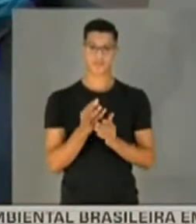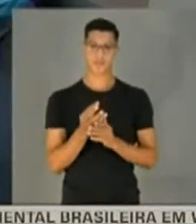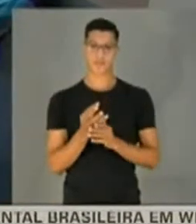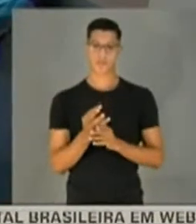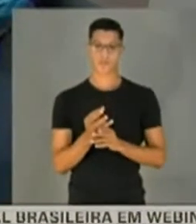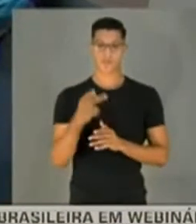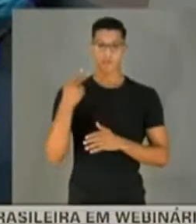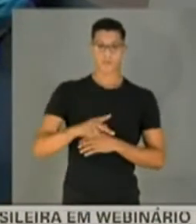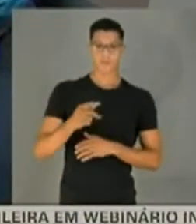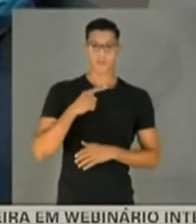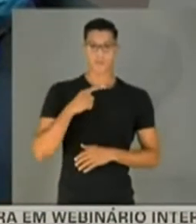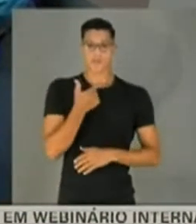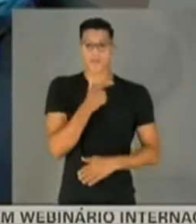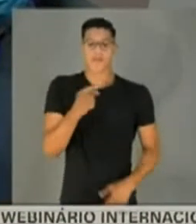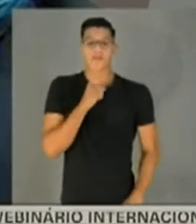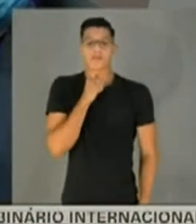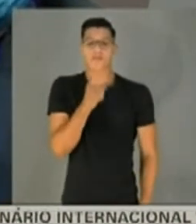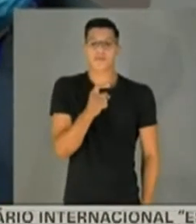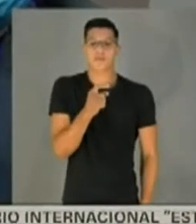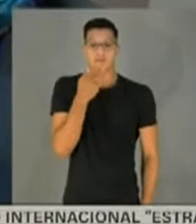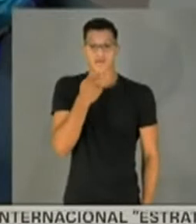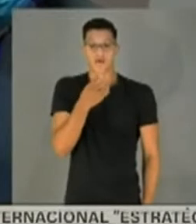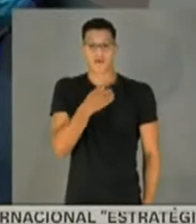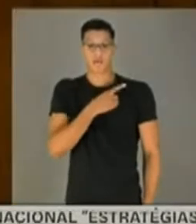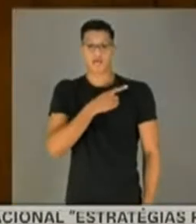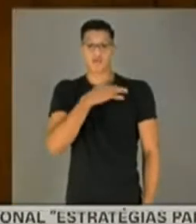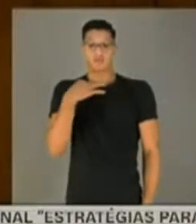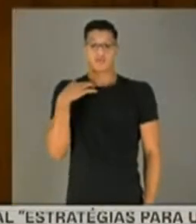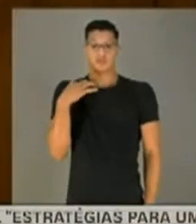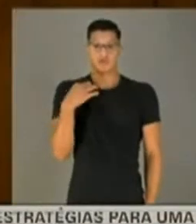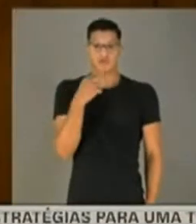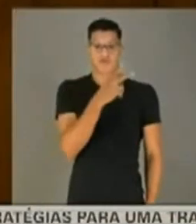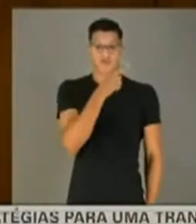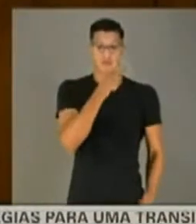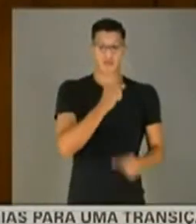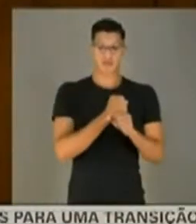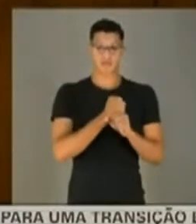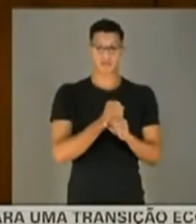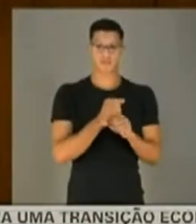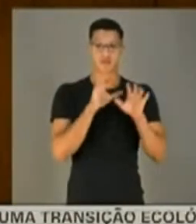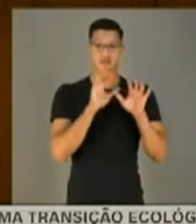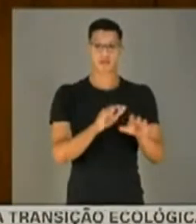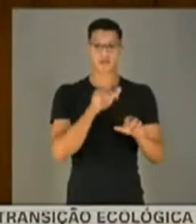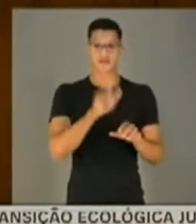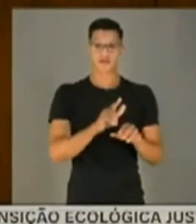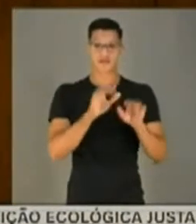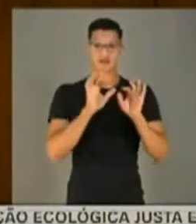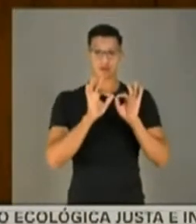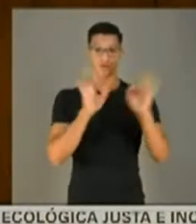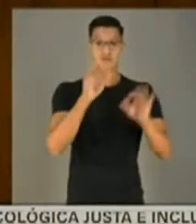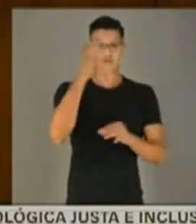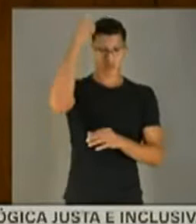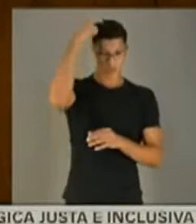Aqui, eu não tenho dúvida, e falo como delegado de polícia, por 27 anos, isso é uma confissão de